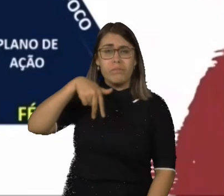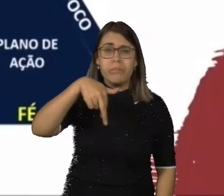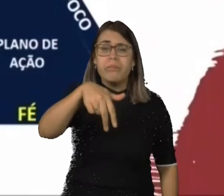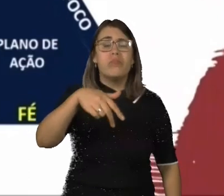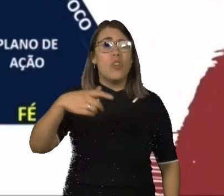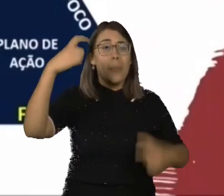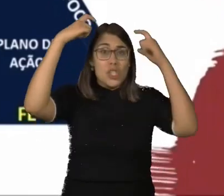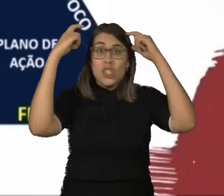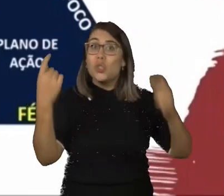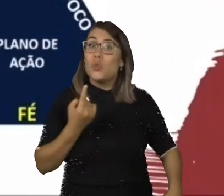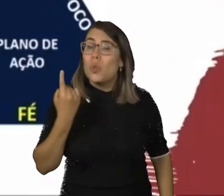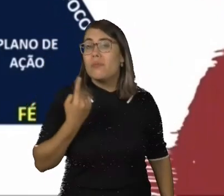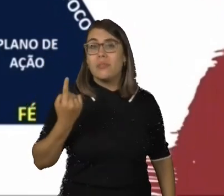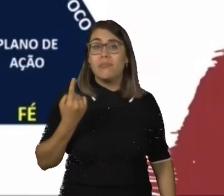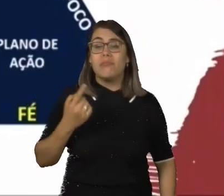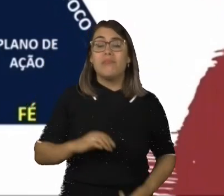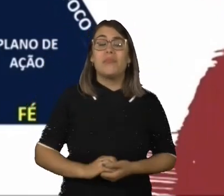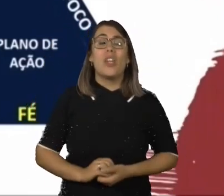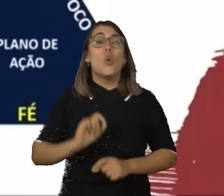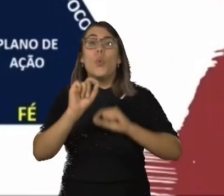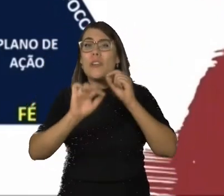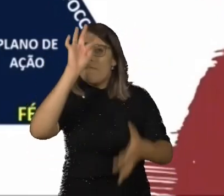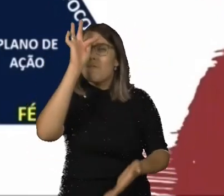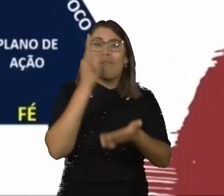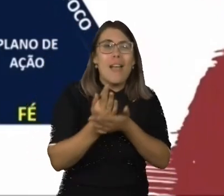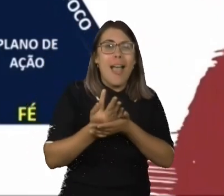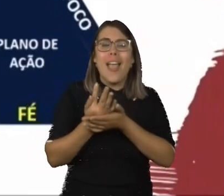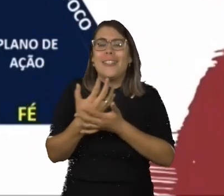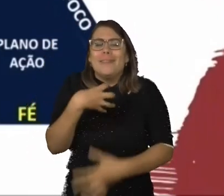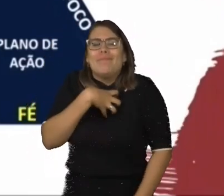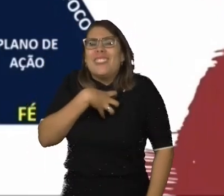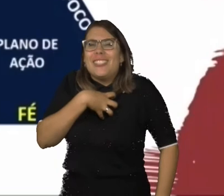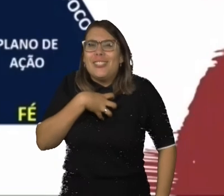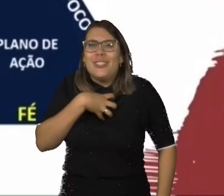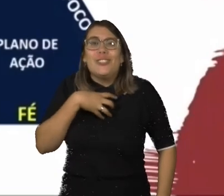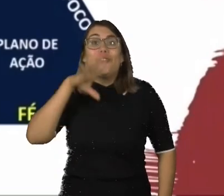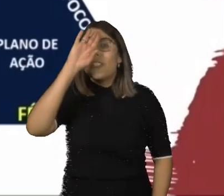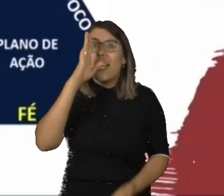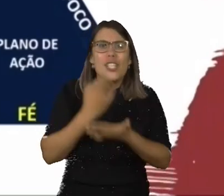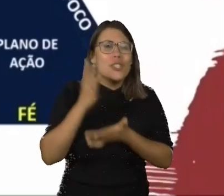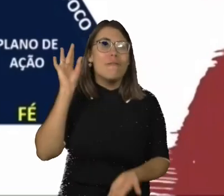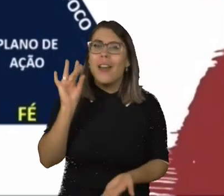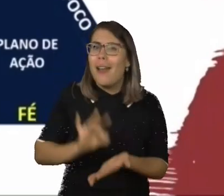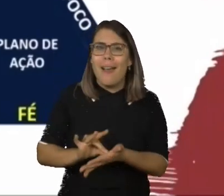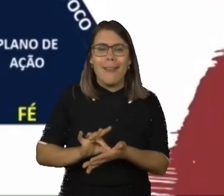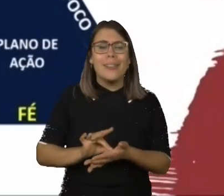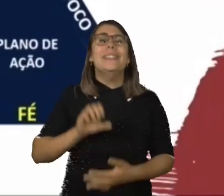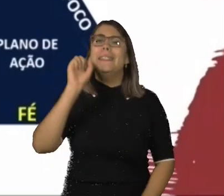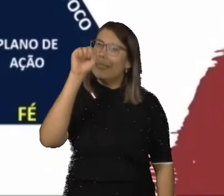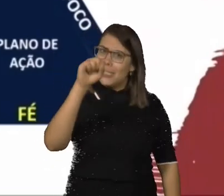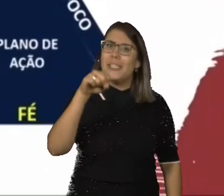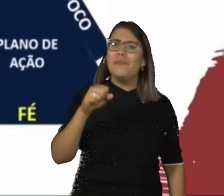Fé é o que te move. Fé é a tua crença, é aquilo que você acredita. Sim,